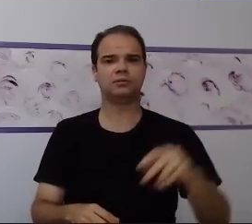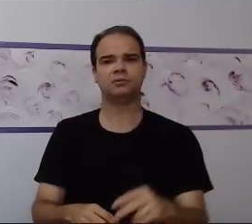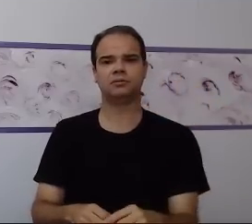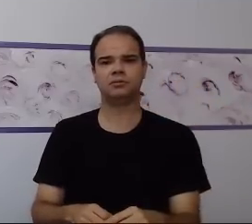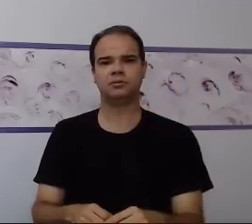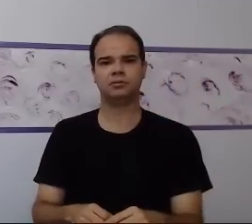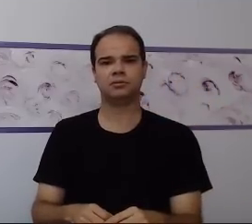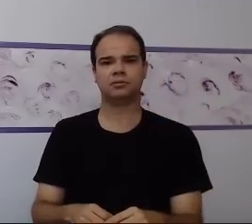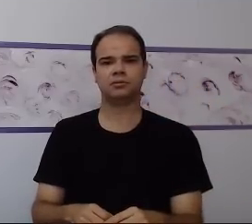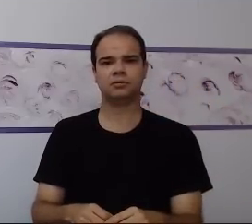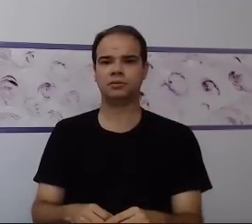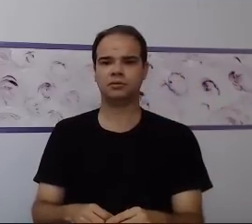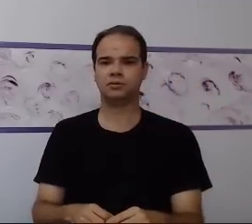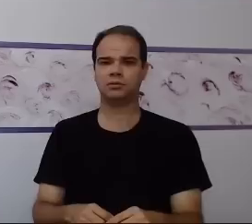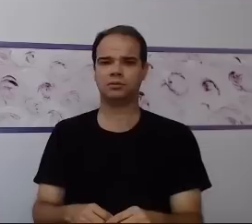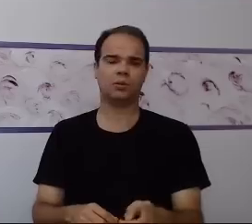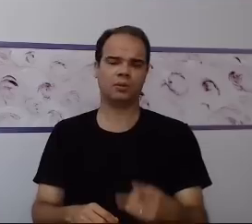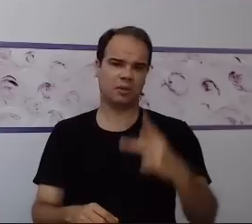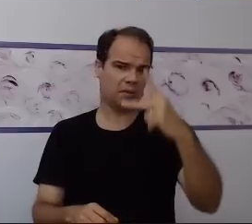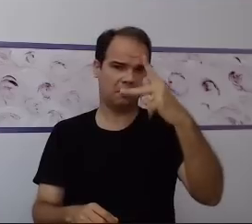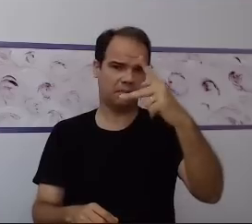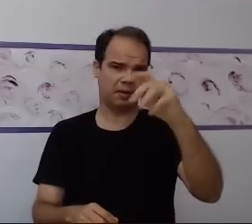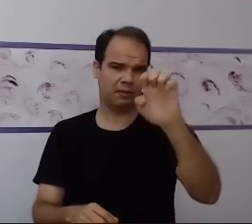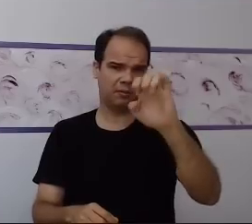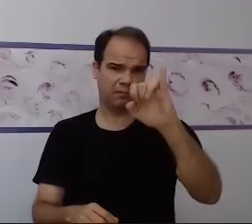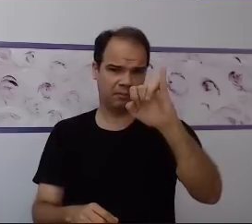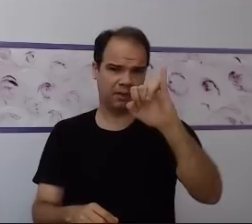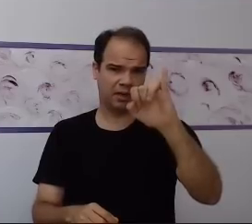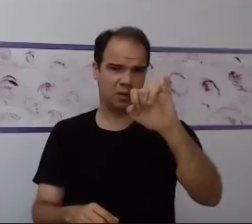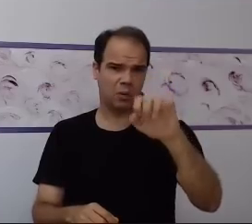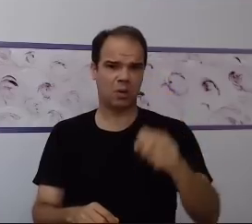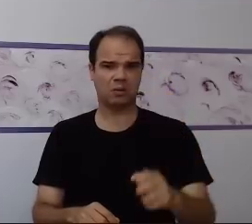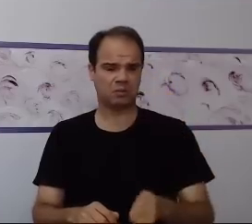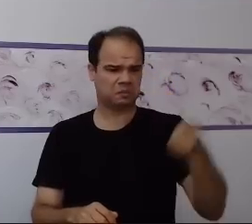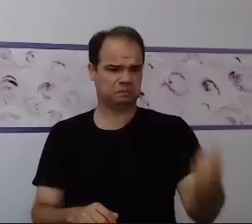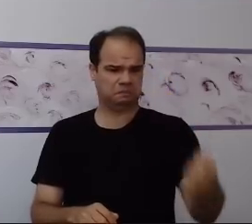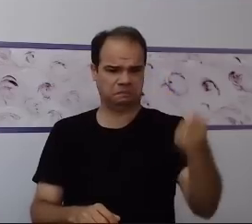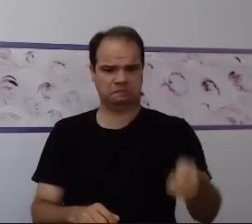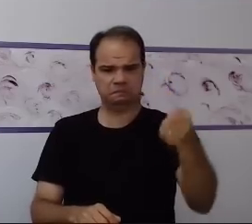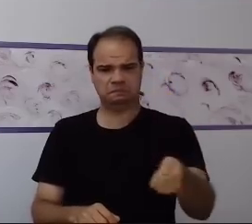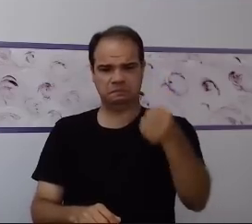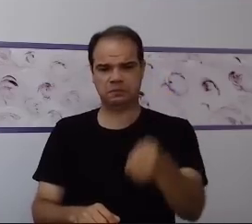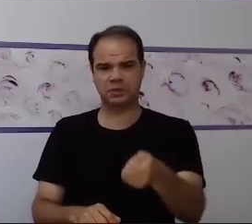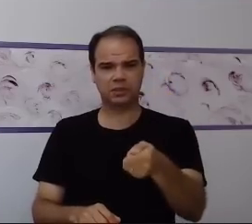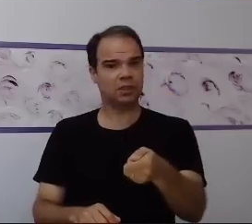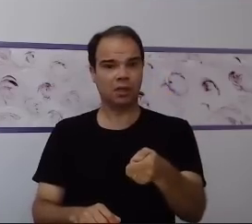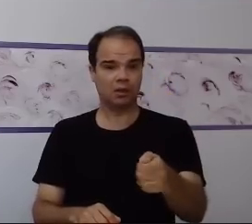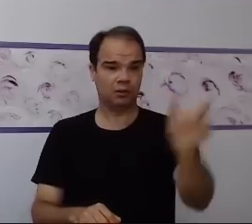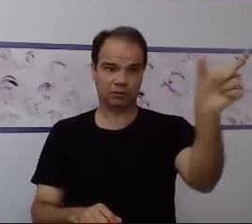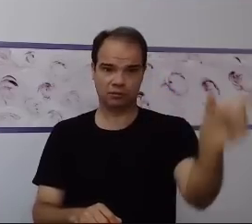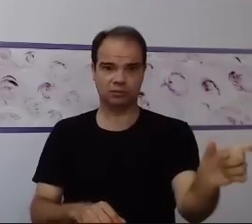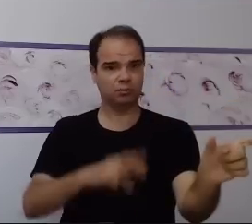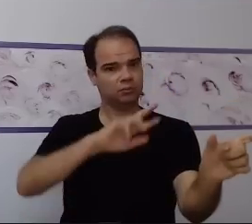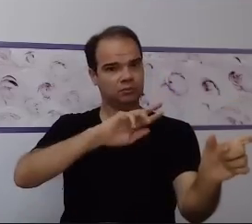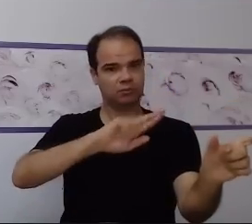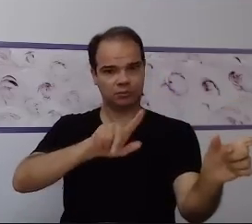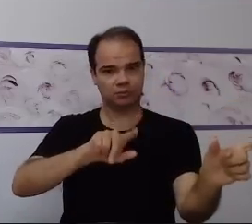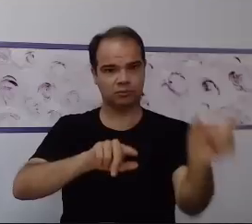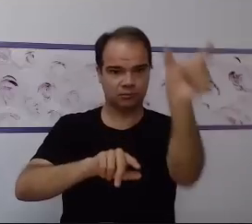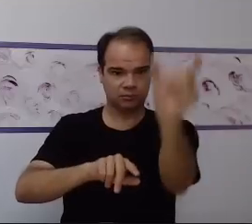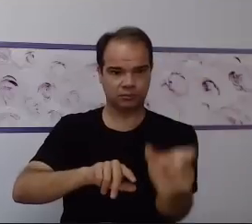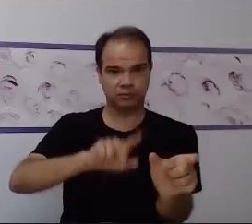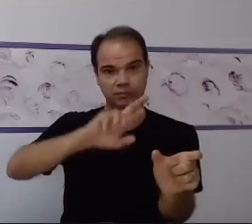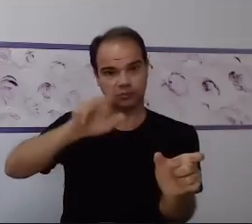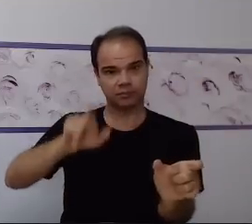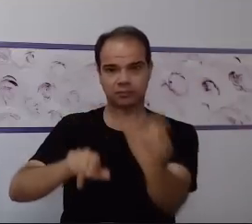cobrança generalizada de situações de aprendizagem. Aprendizagem é de indivíduo para indivíduo. Eu